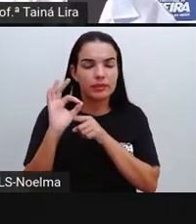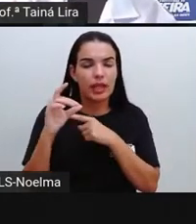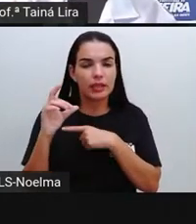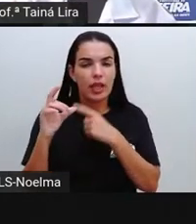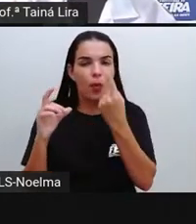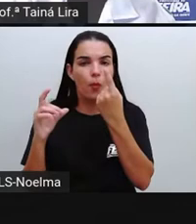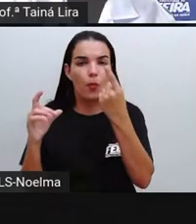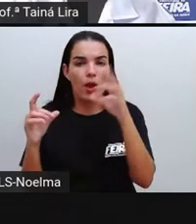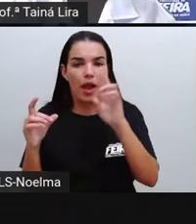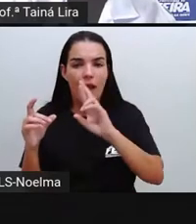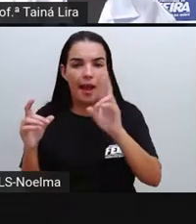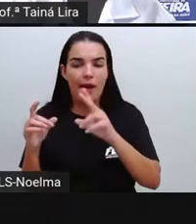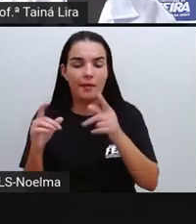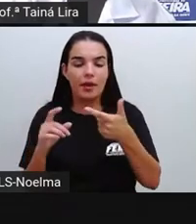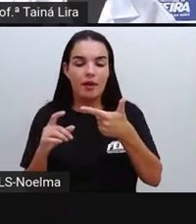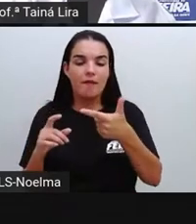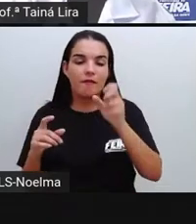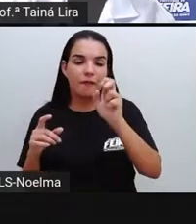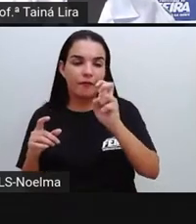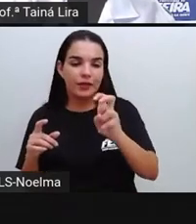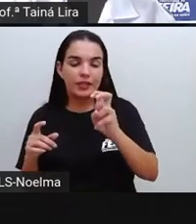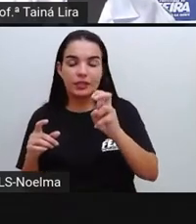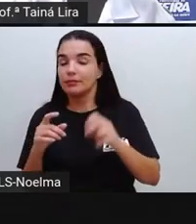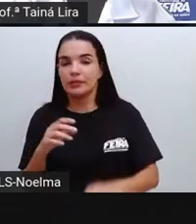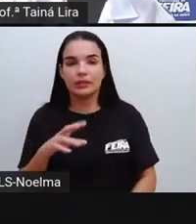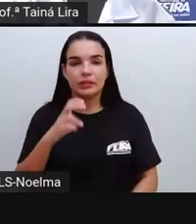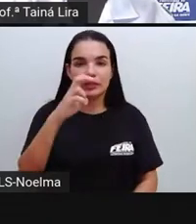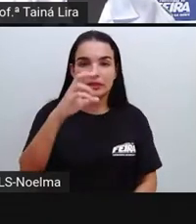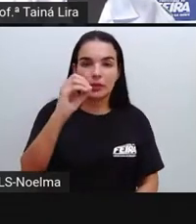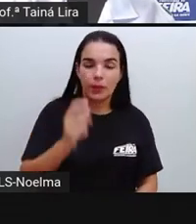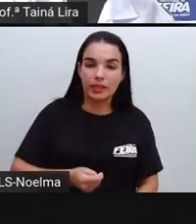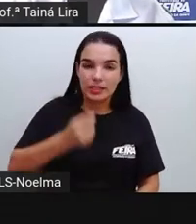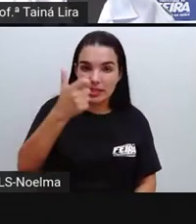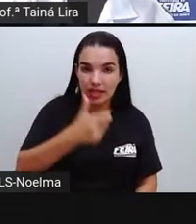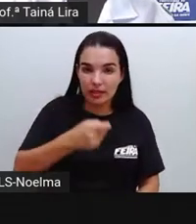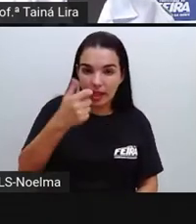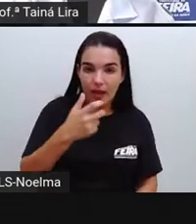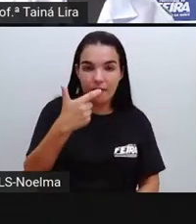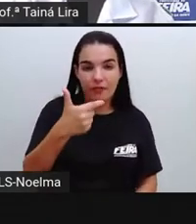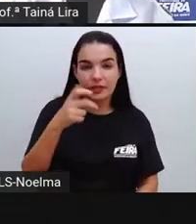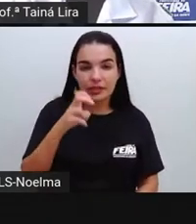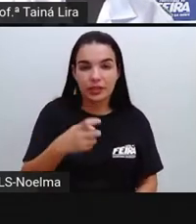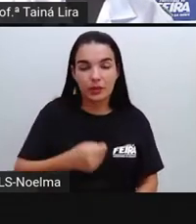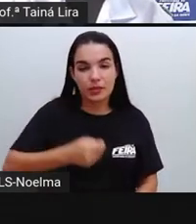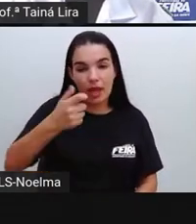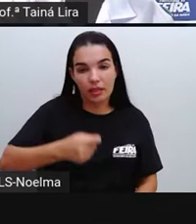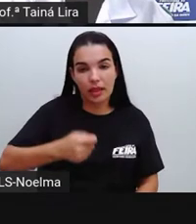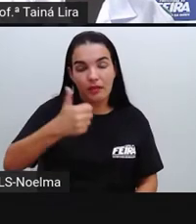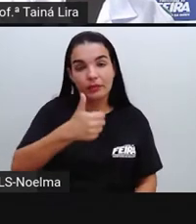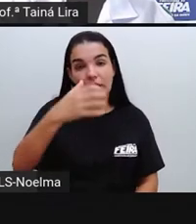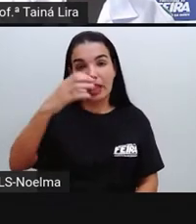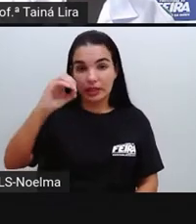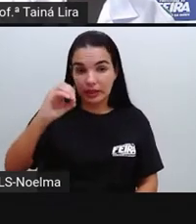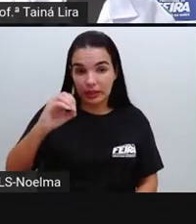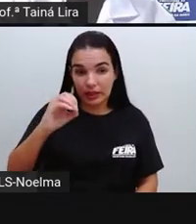moeda de 1 real, moeda de 50 centavos, de 25 centavos,